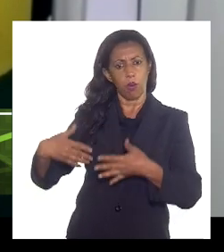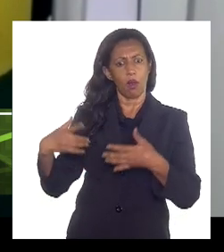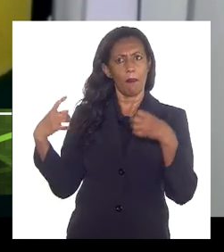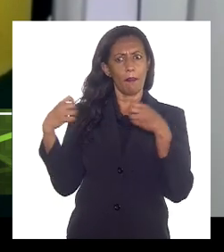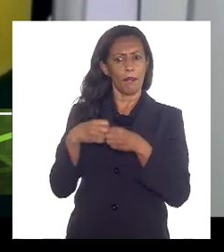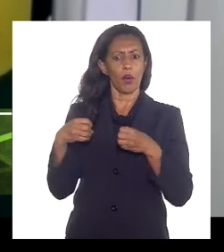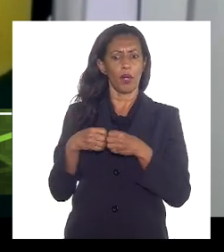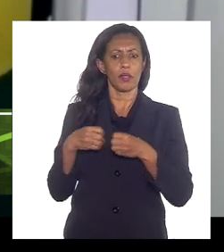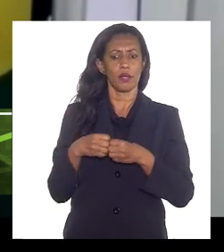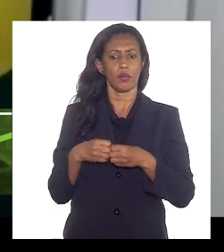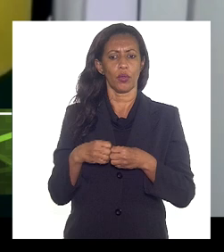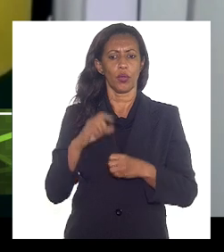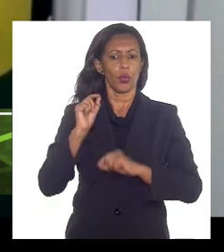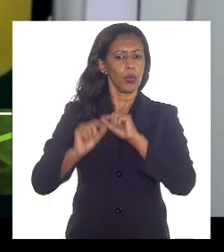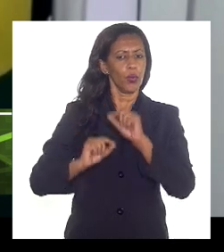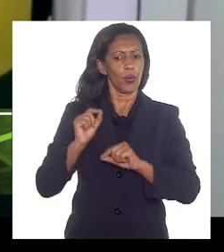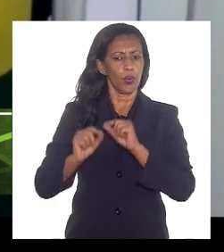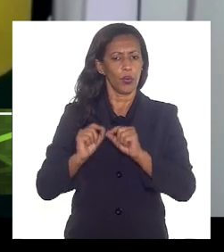e aí o que é absolutamente